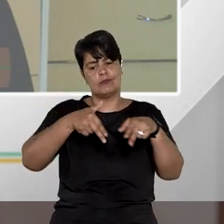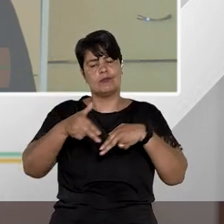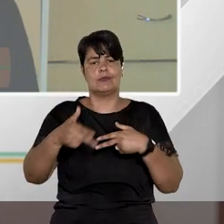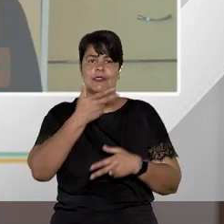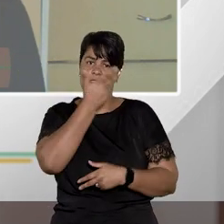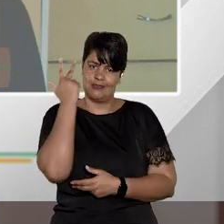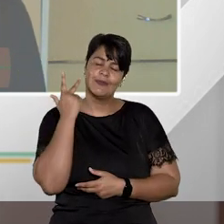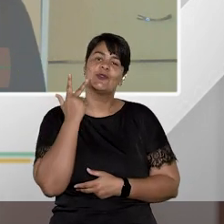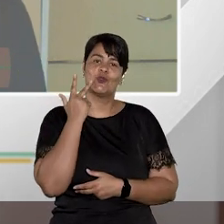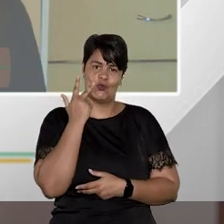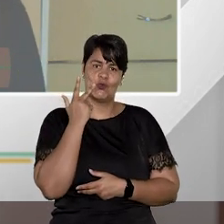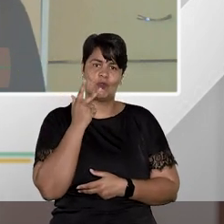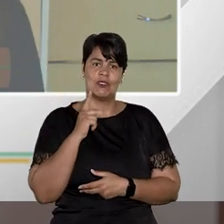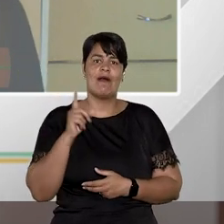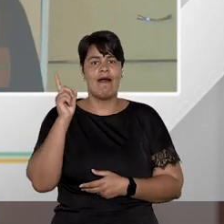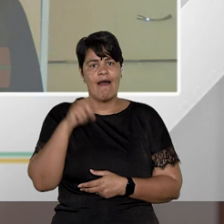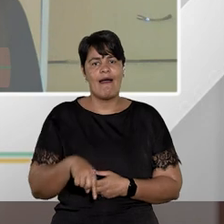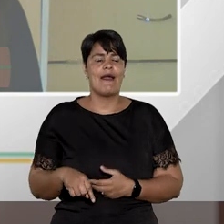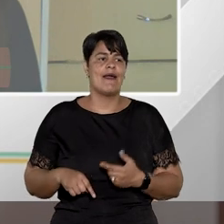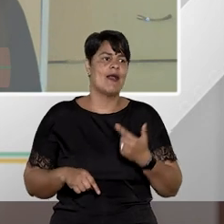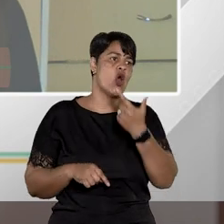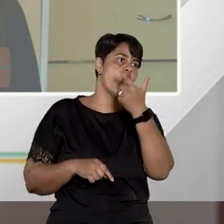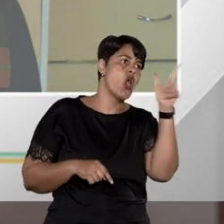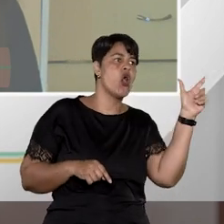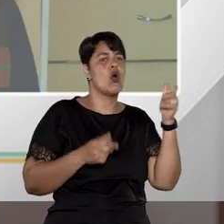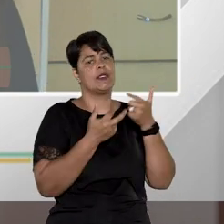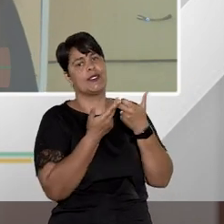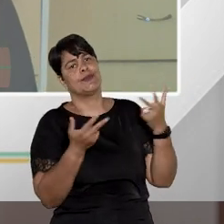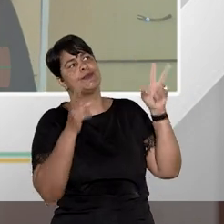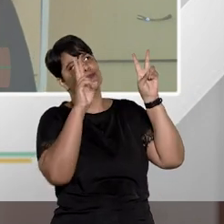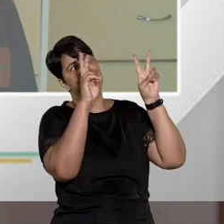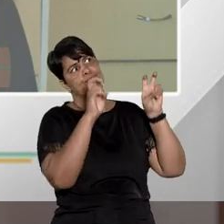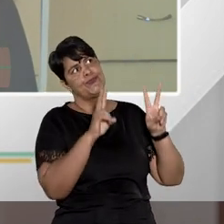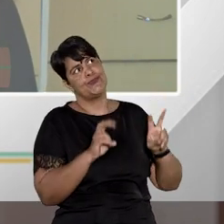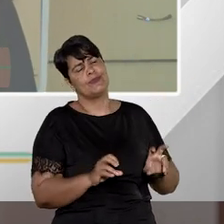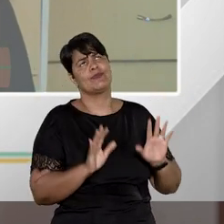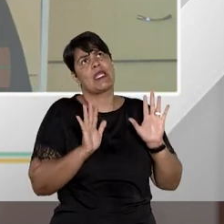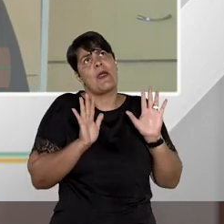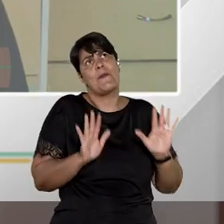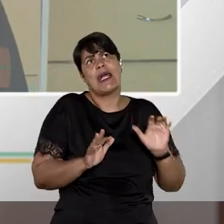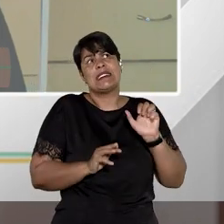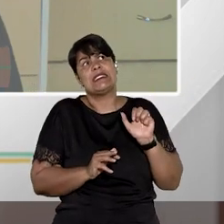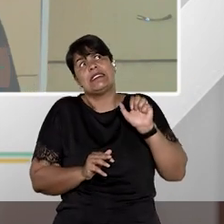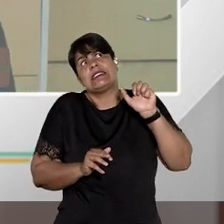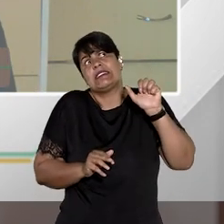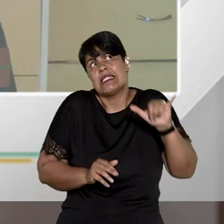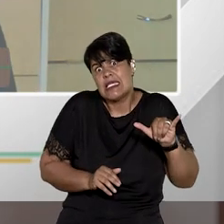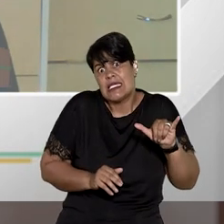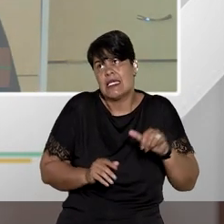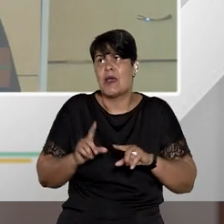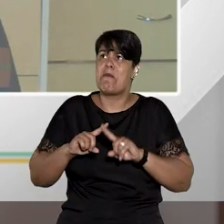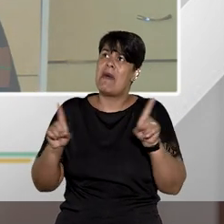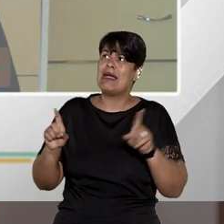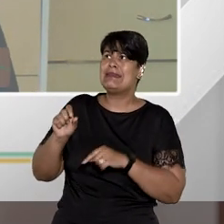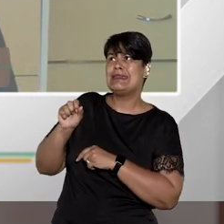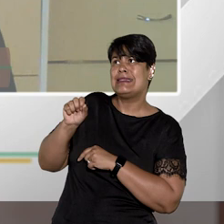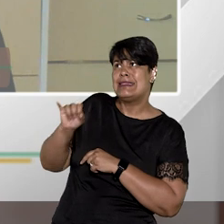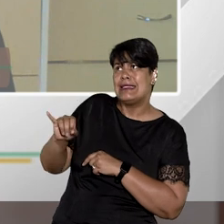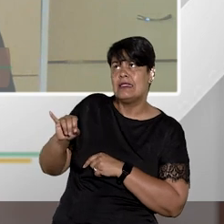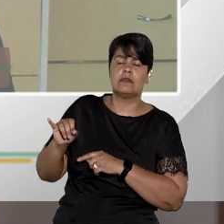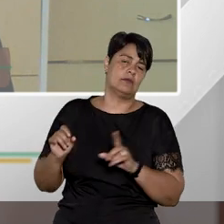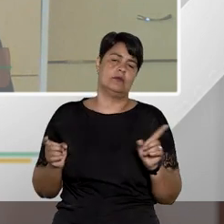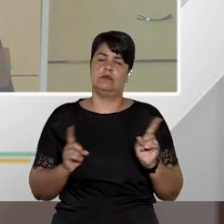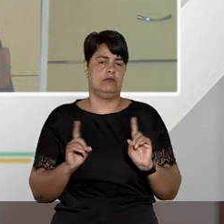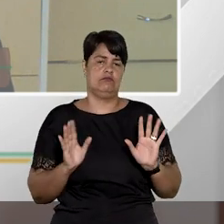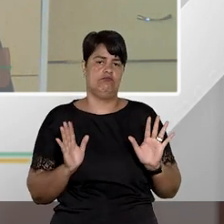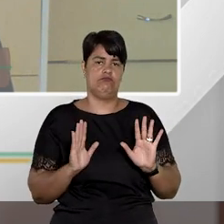locomoção não pode ser por vias reflexas ah mas se acontecer mas se não tem que ser direto tem